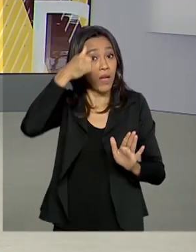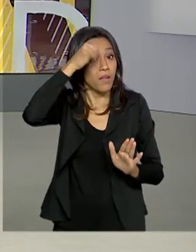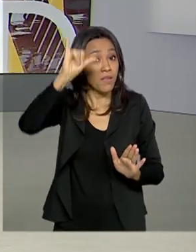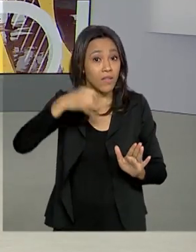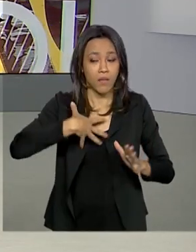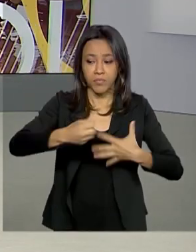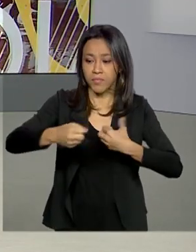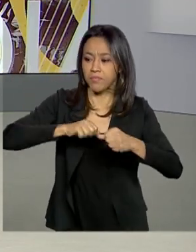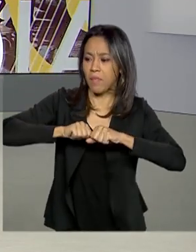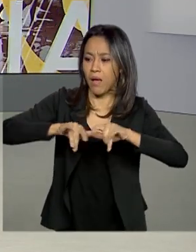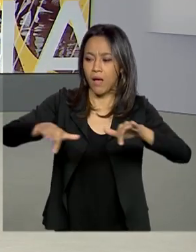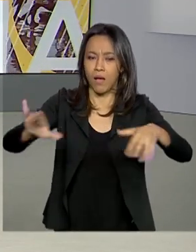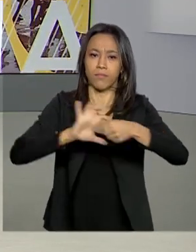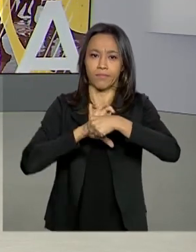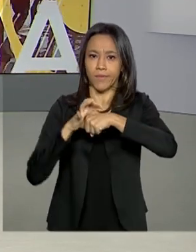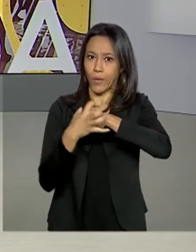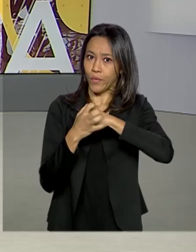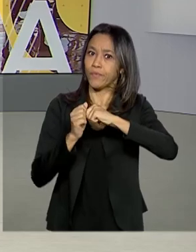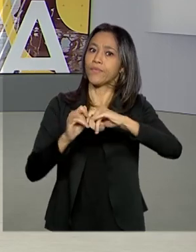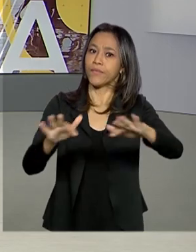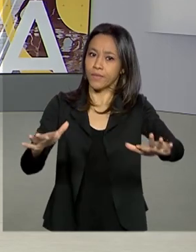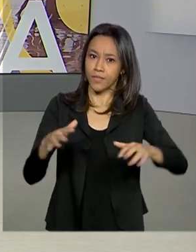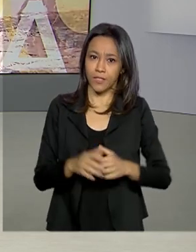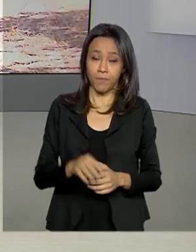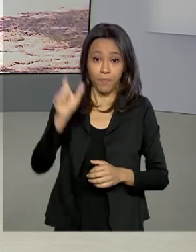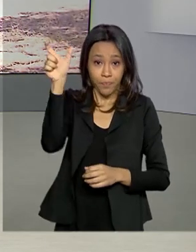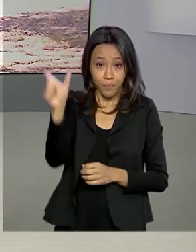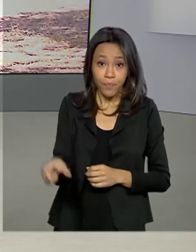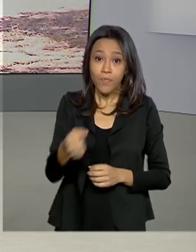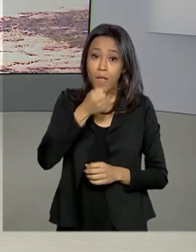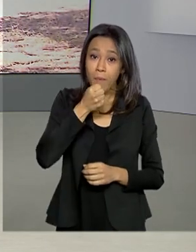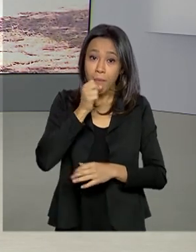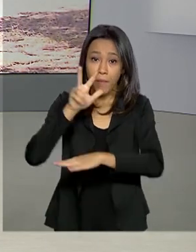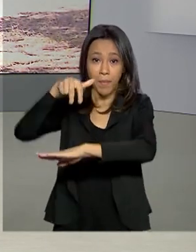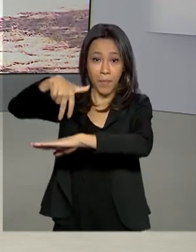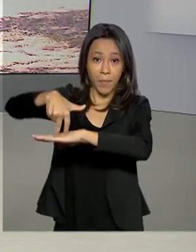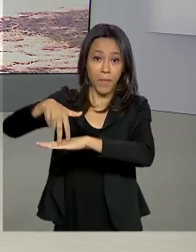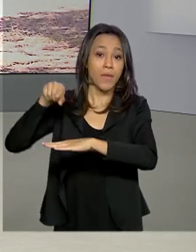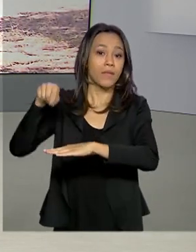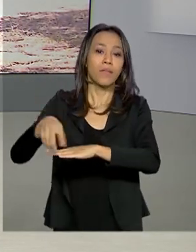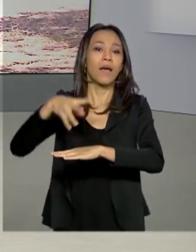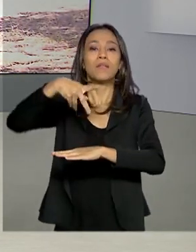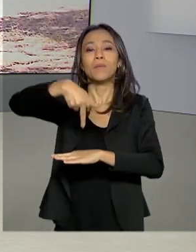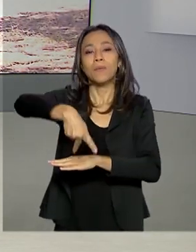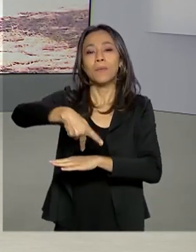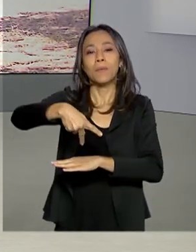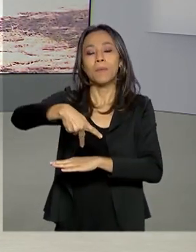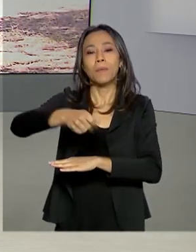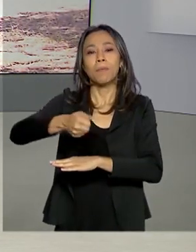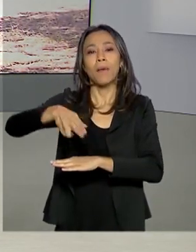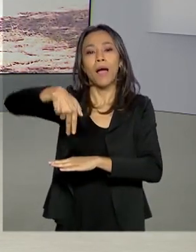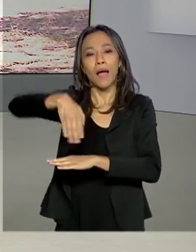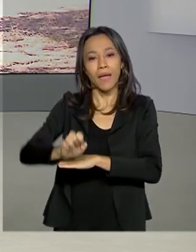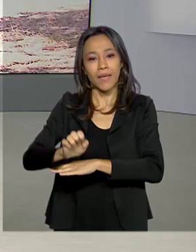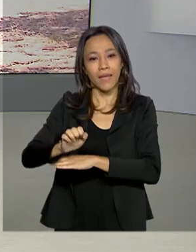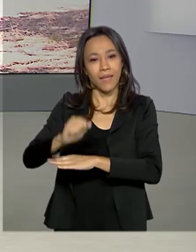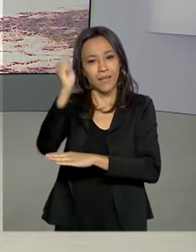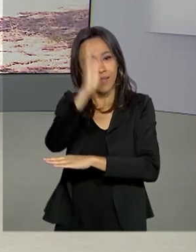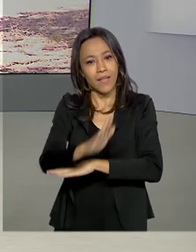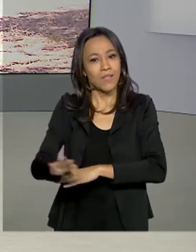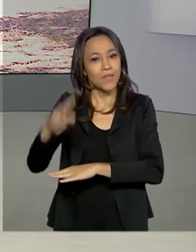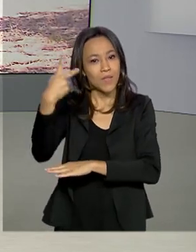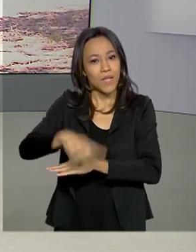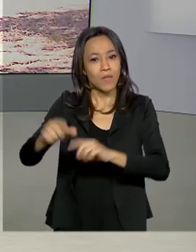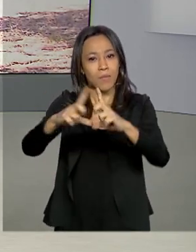disseminação da Covid-19. A repórter Dani L. Popov está no Parque Nacional de Brasília. E Dani, conta para a gente